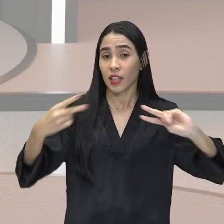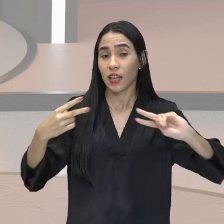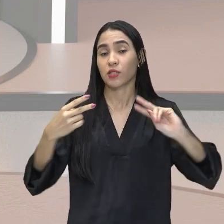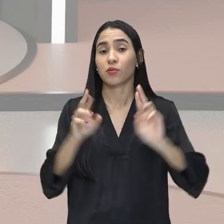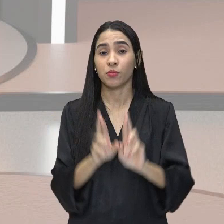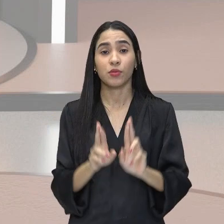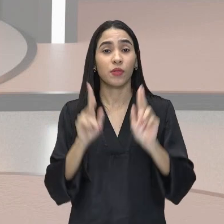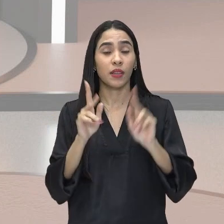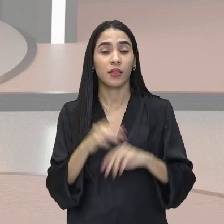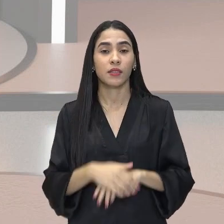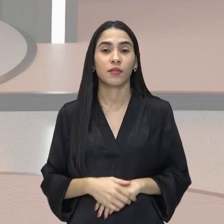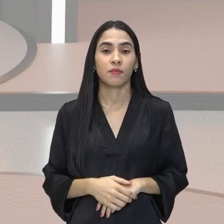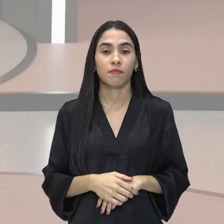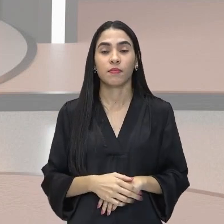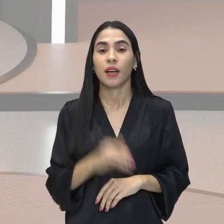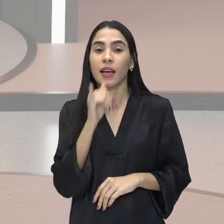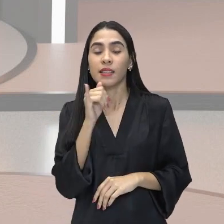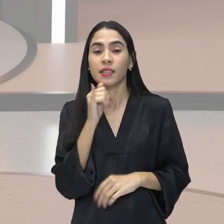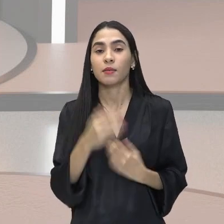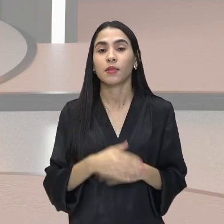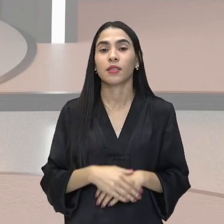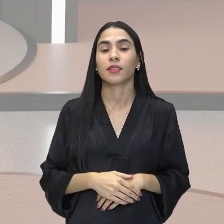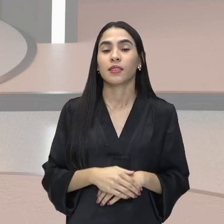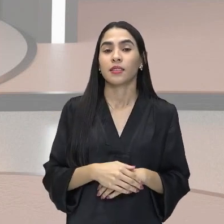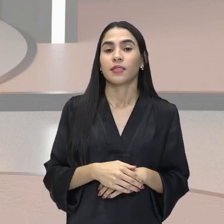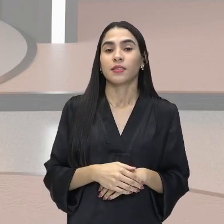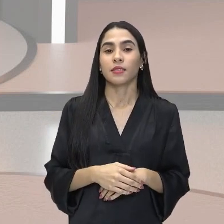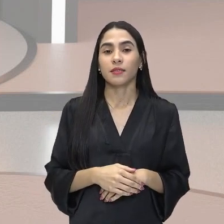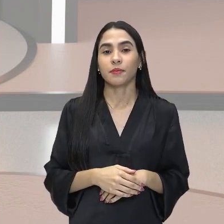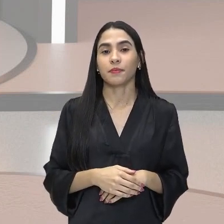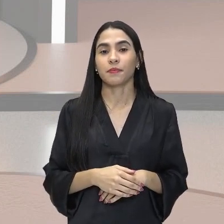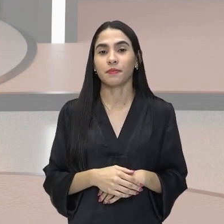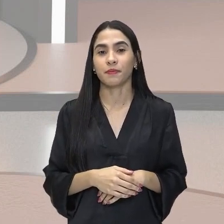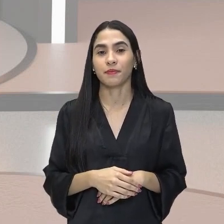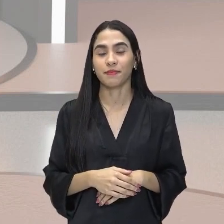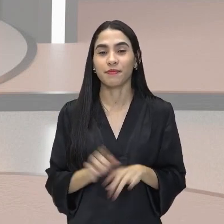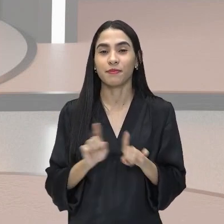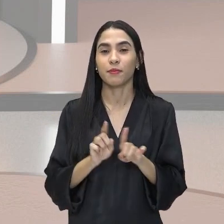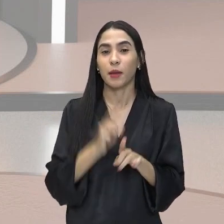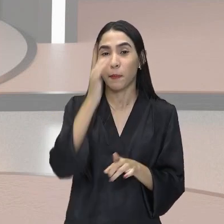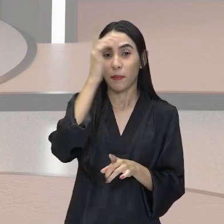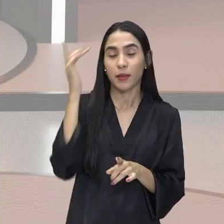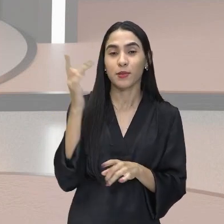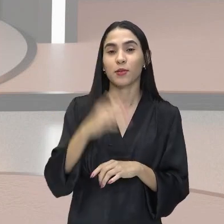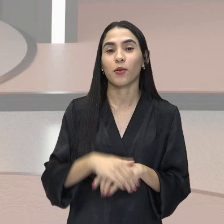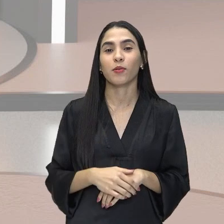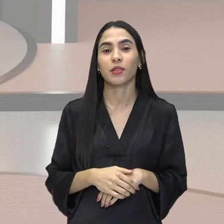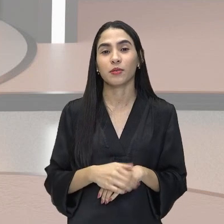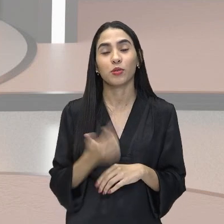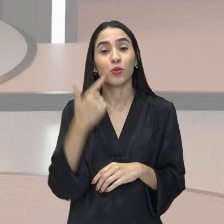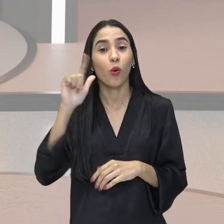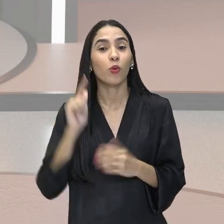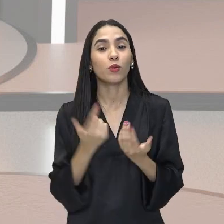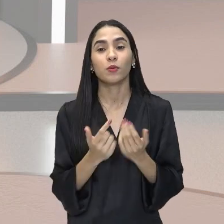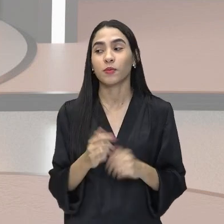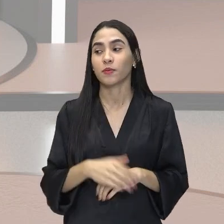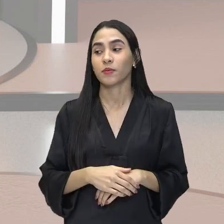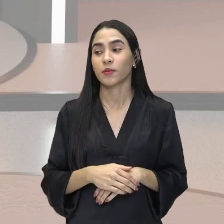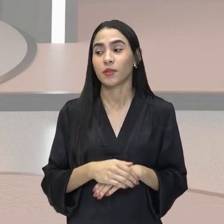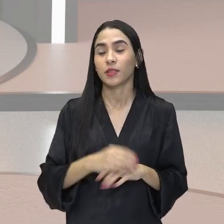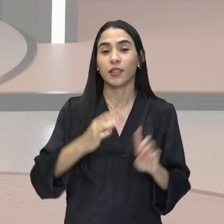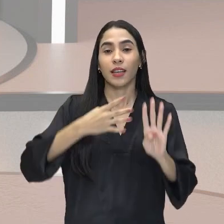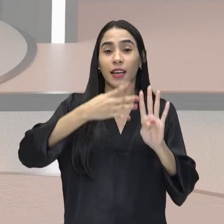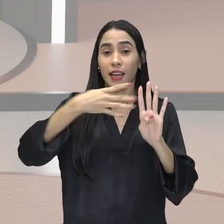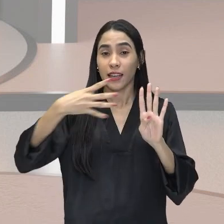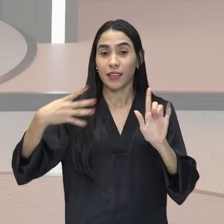Sim, aí nós estamos falando dos homossexuais, dos transexuais e demais gêneros, porque as pessoas